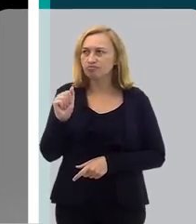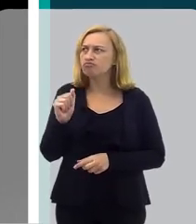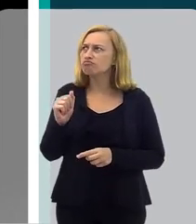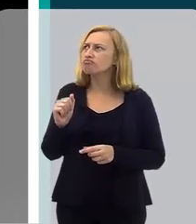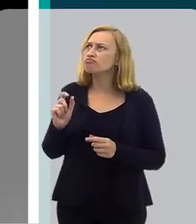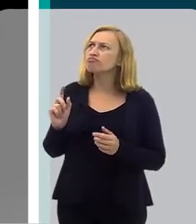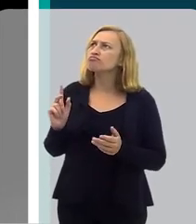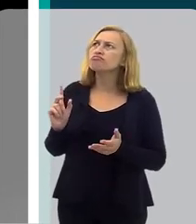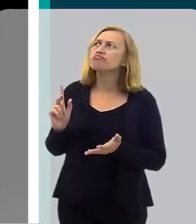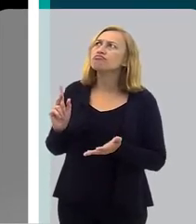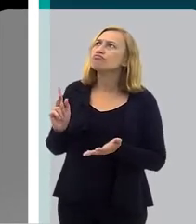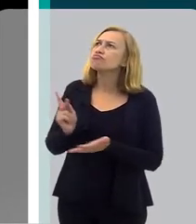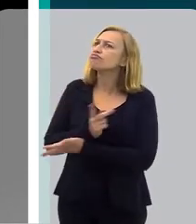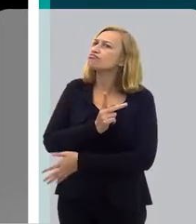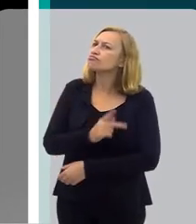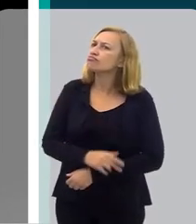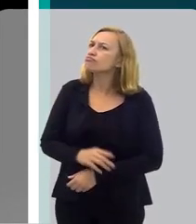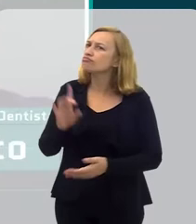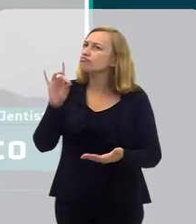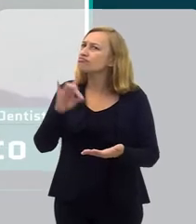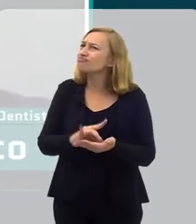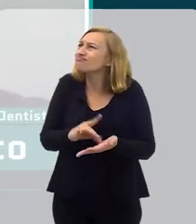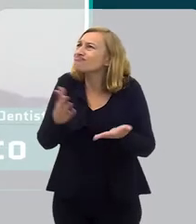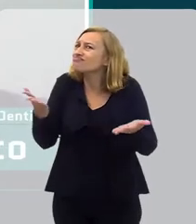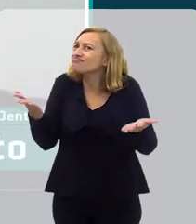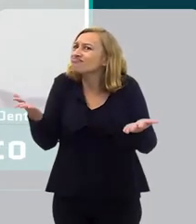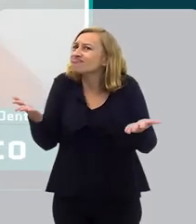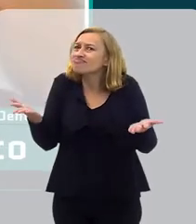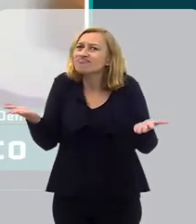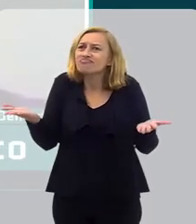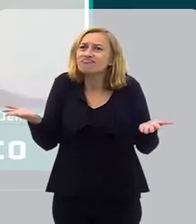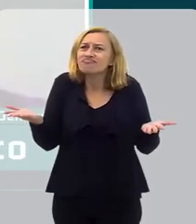O que o senhor atribui que a gente viva uma realidade